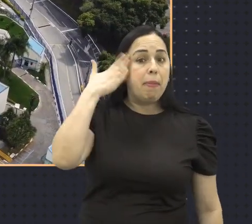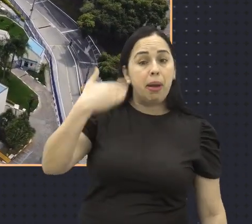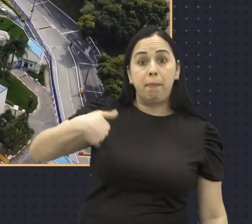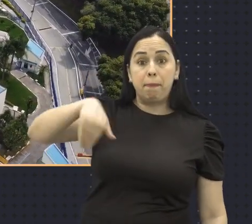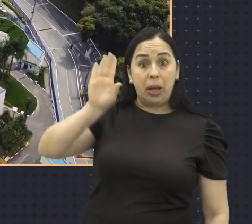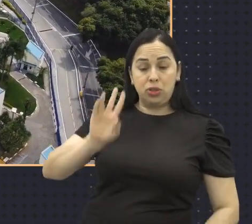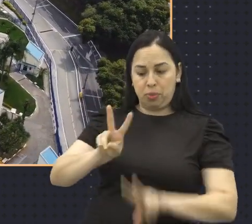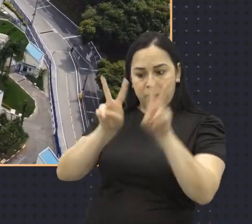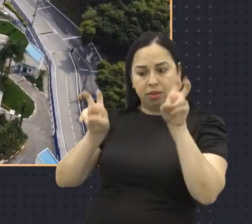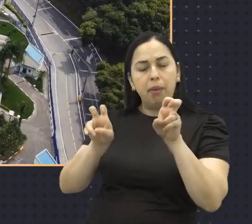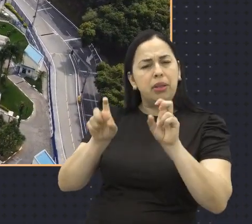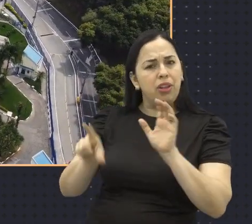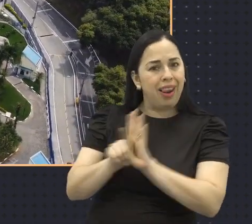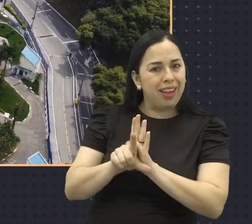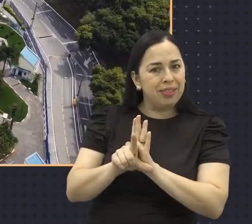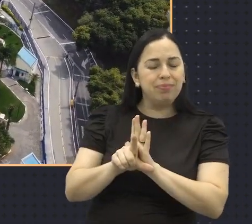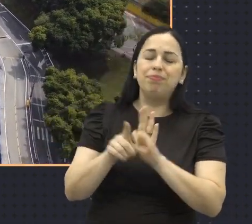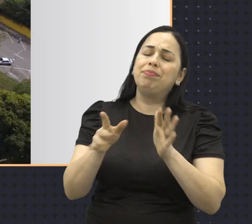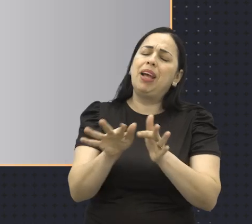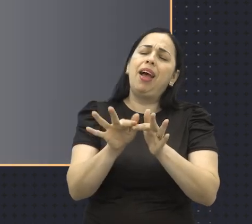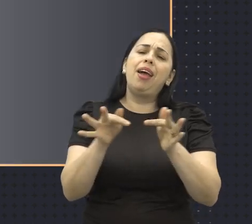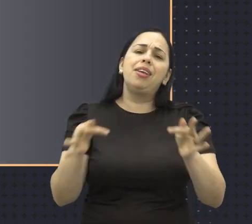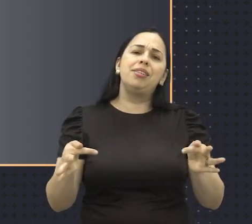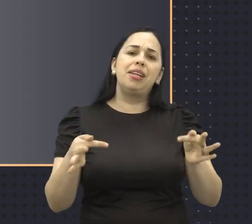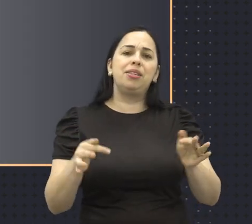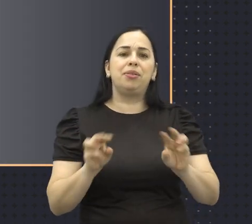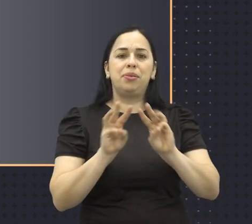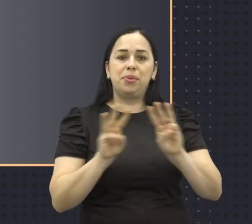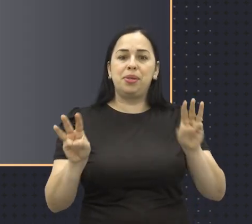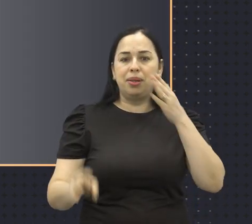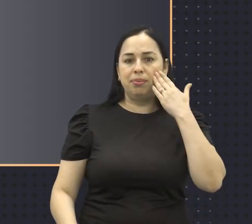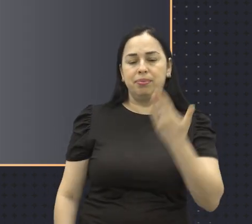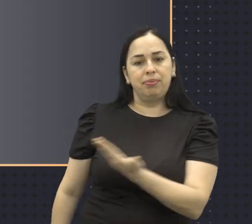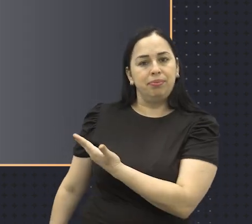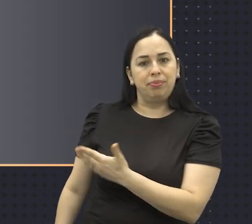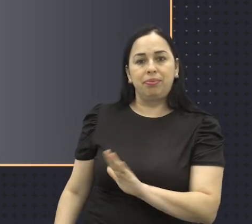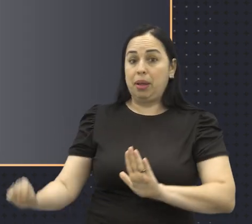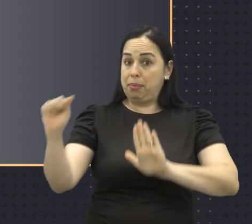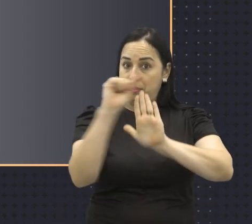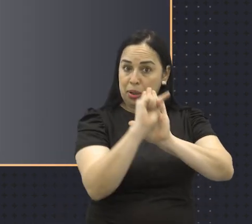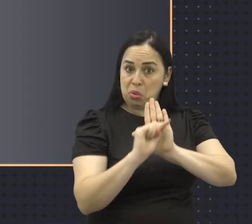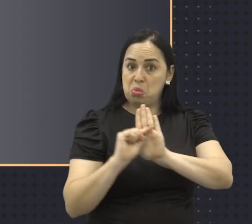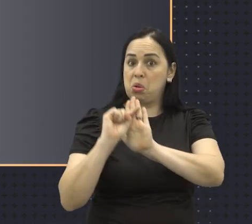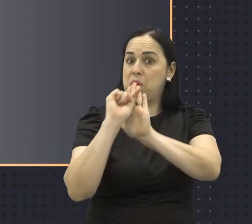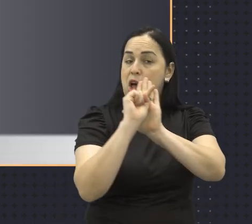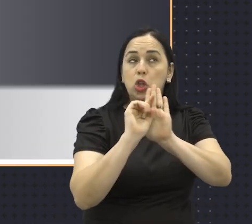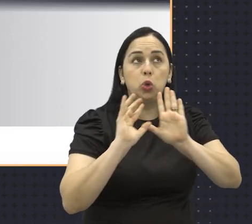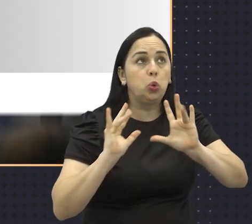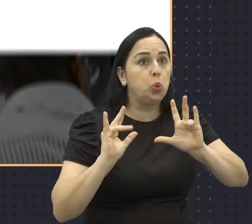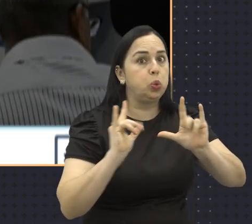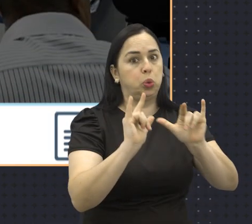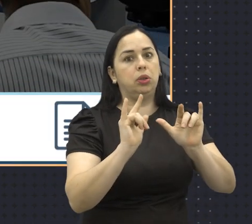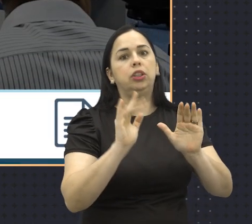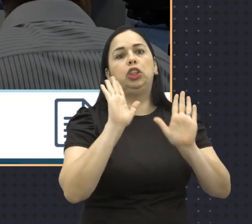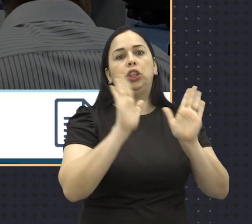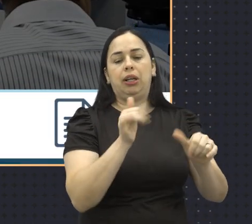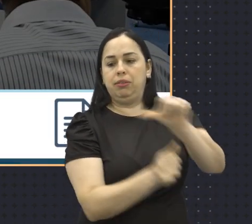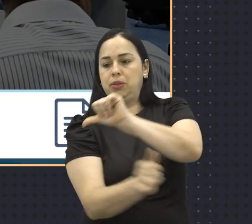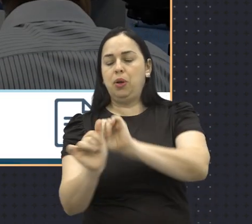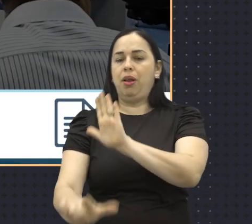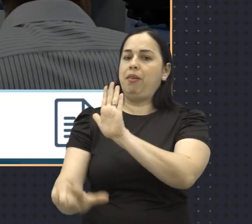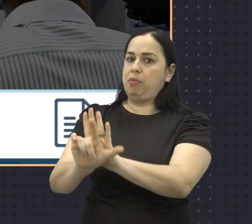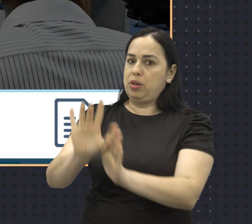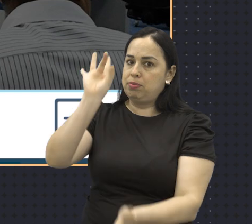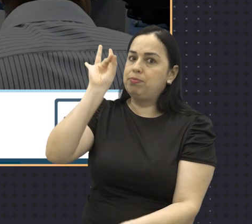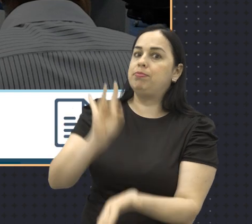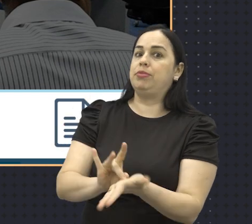mais sobre as leis da nossa cidade? É simples. No site da Câmara você pode pesquisar todas as propostas sancionadas que já